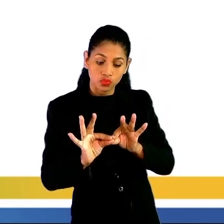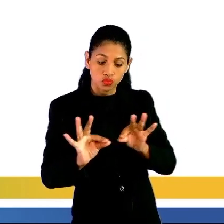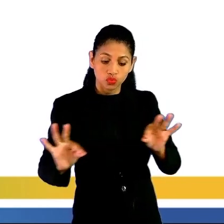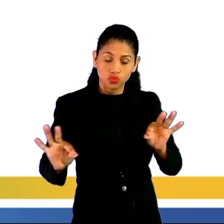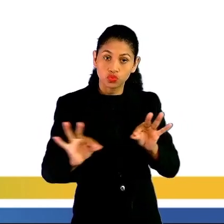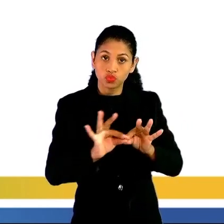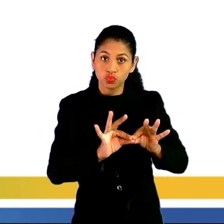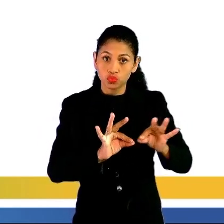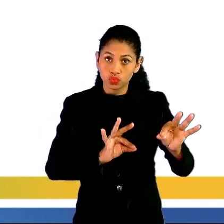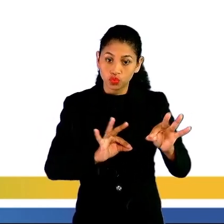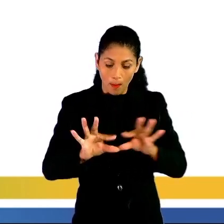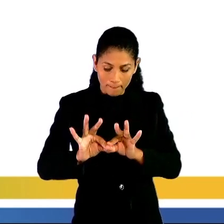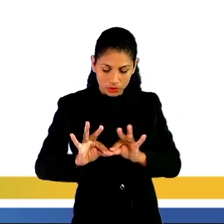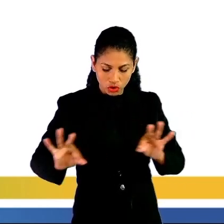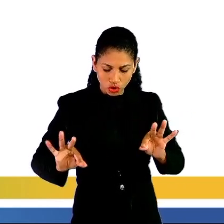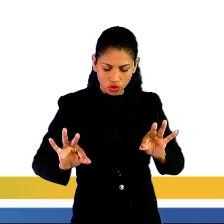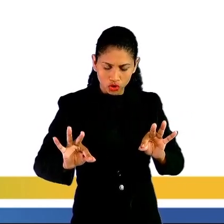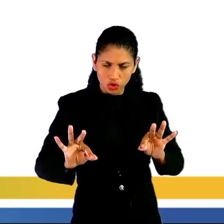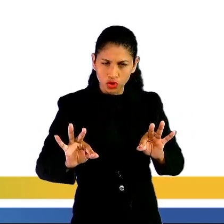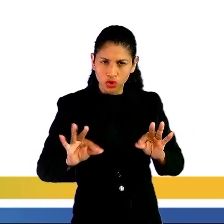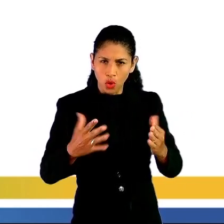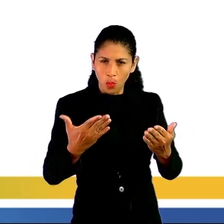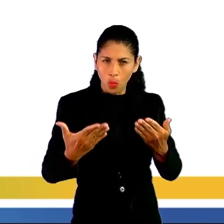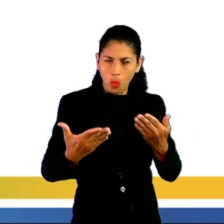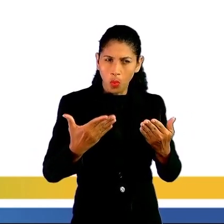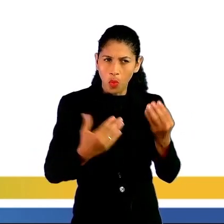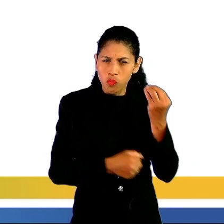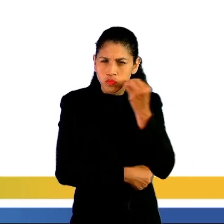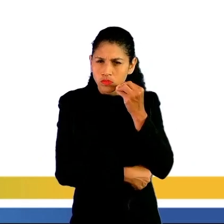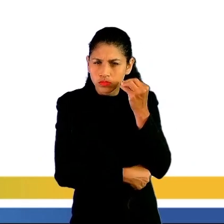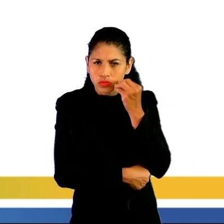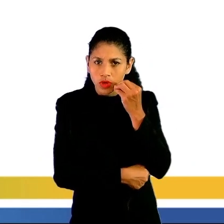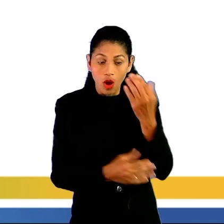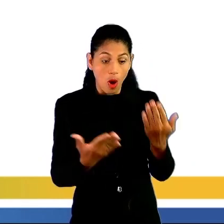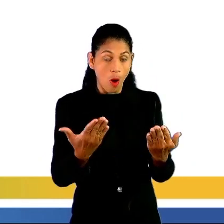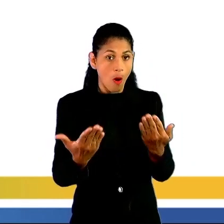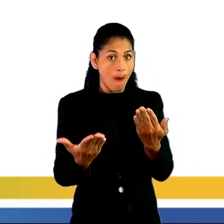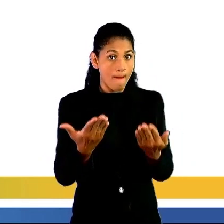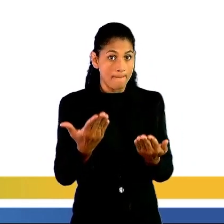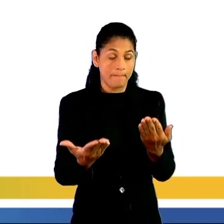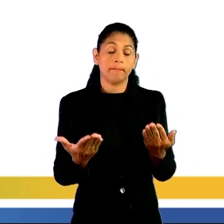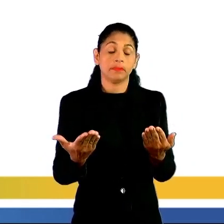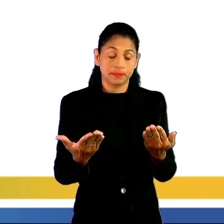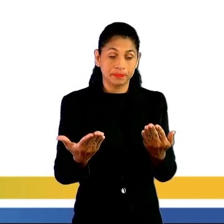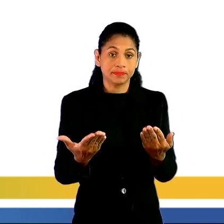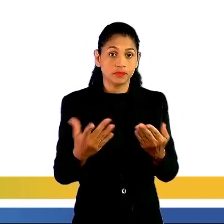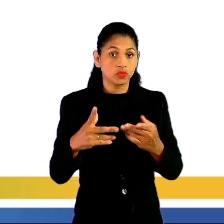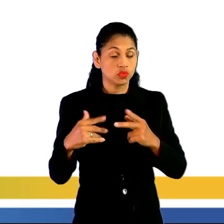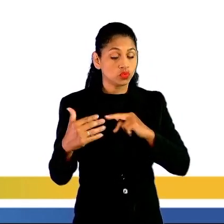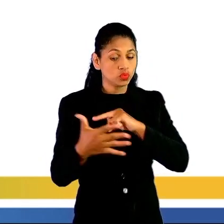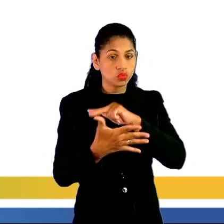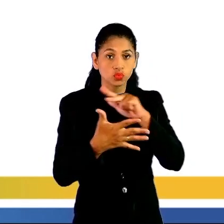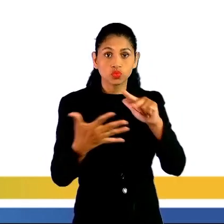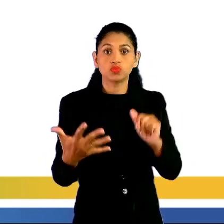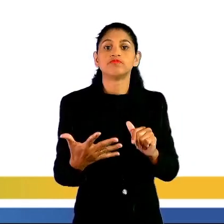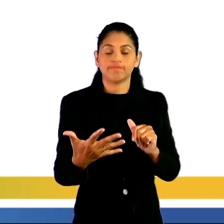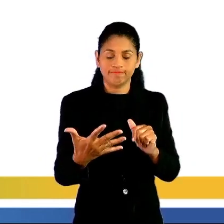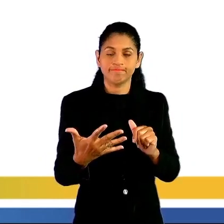Medir, estimar, comparar, tudo isso é Grandezas e Medidas, tá?